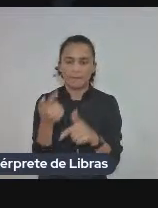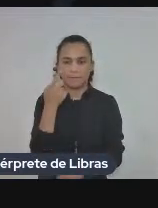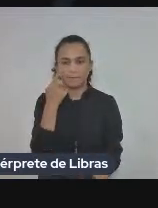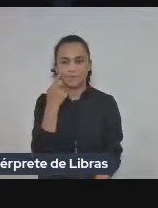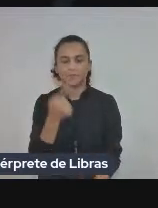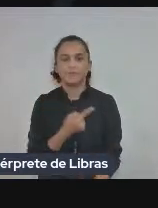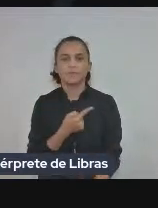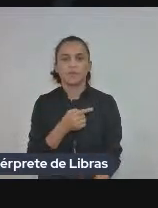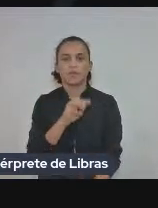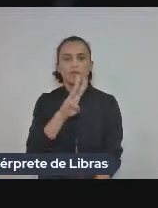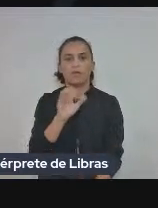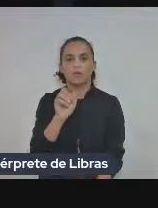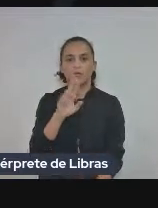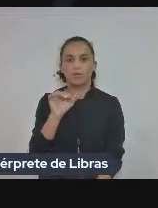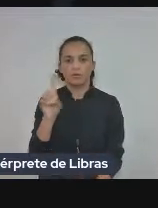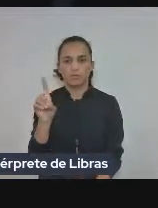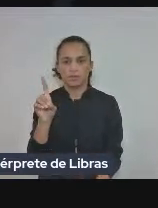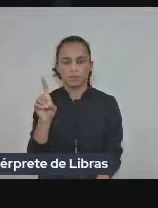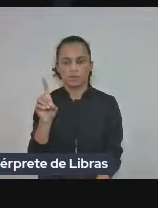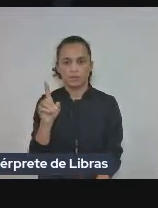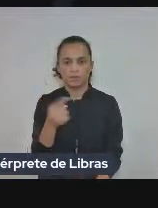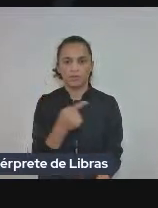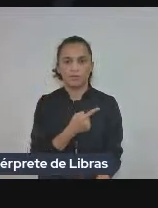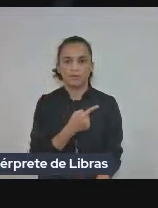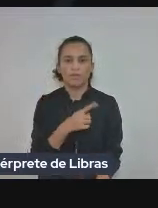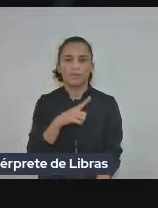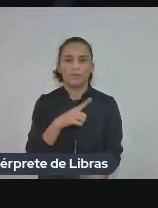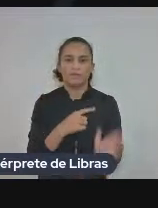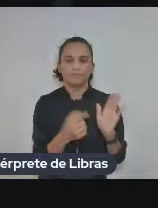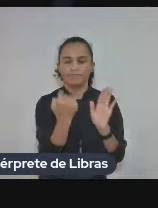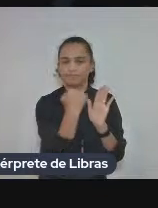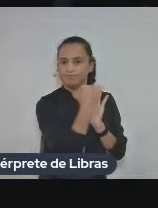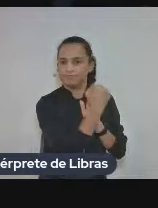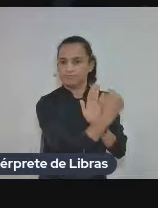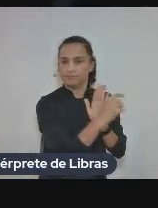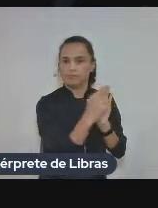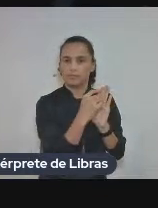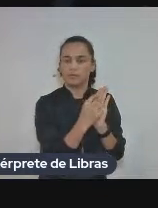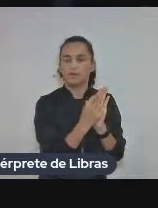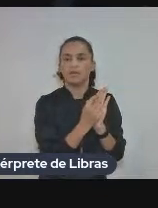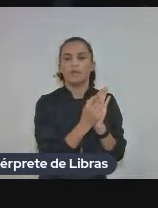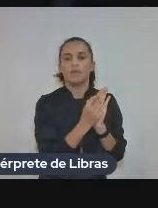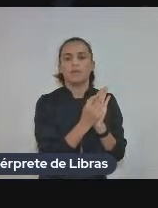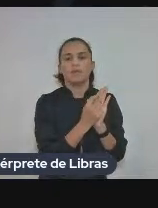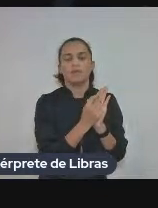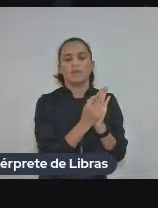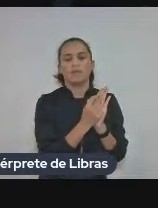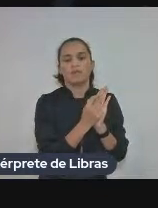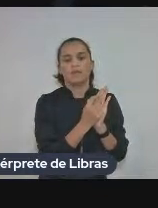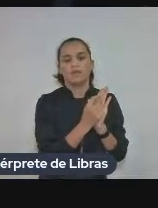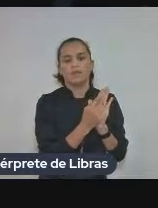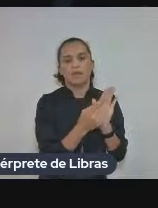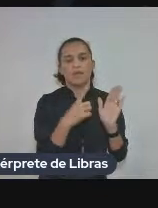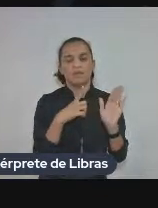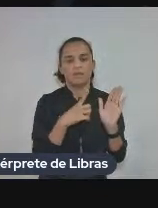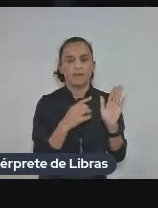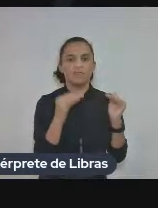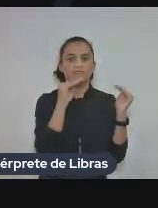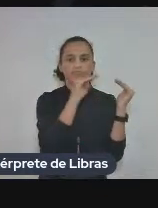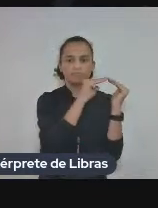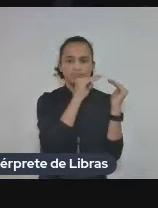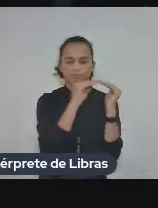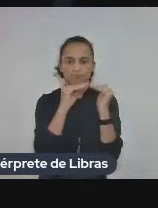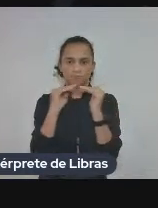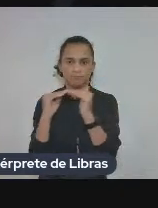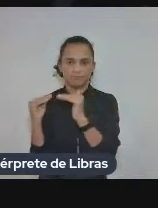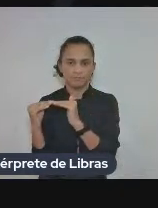cima nós temos umas abas arquivo página inserir temos aqui correspondência então